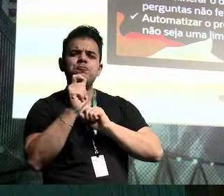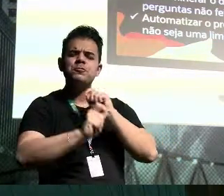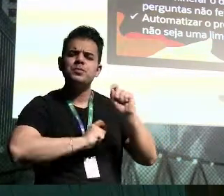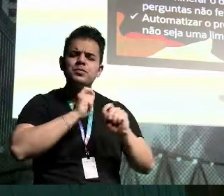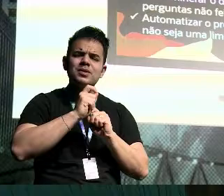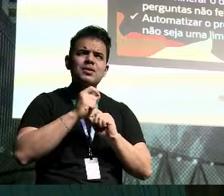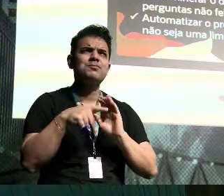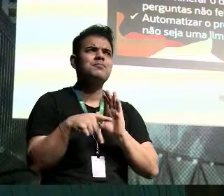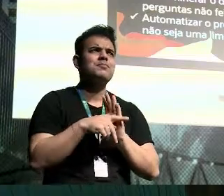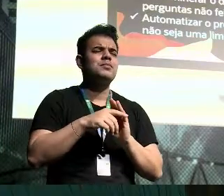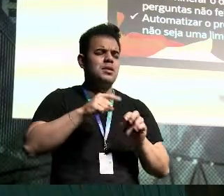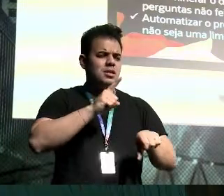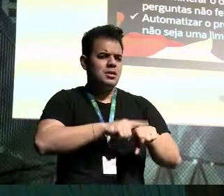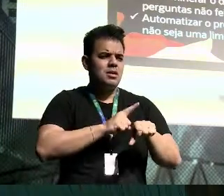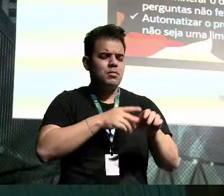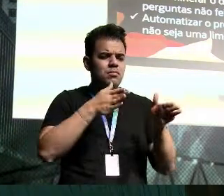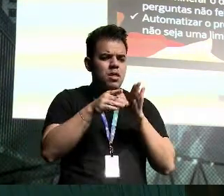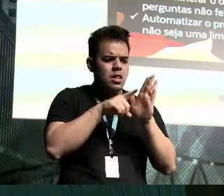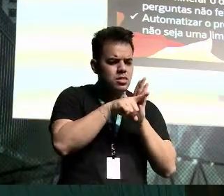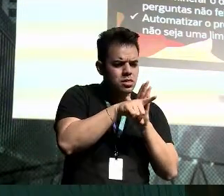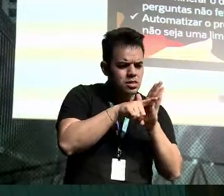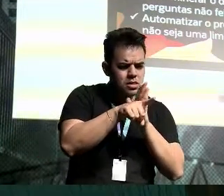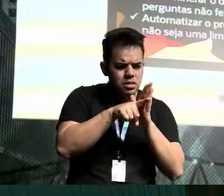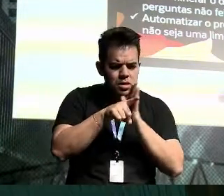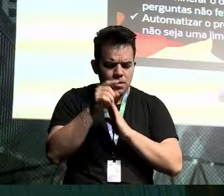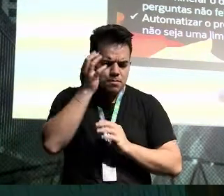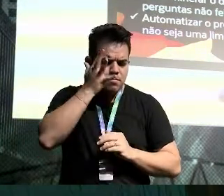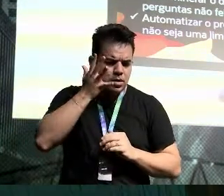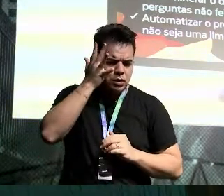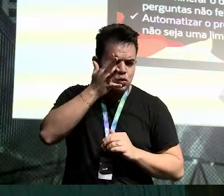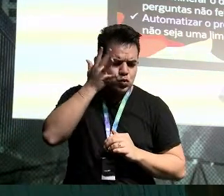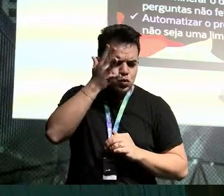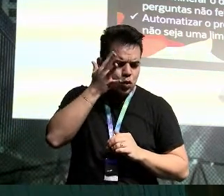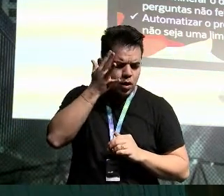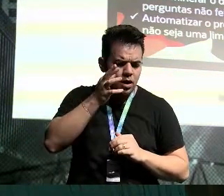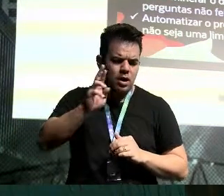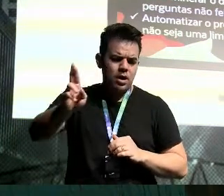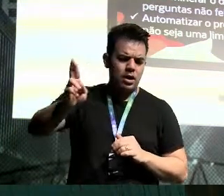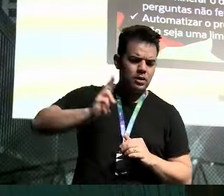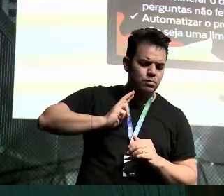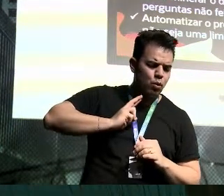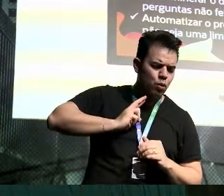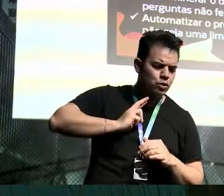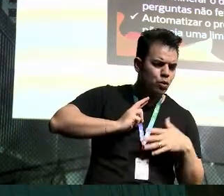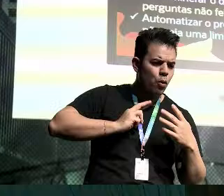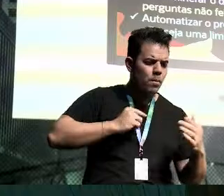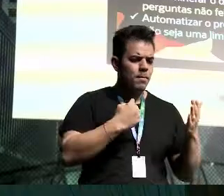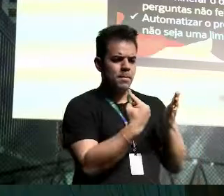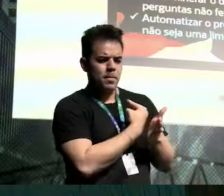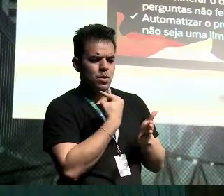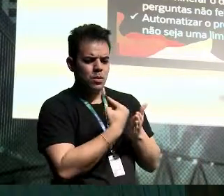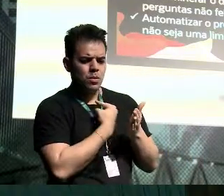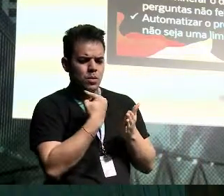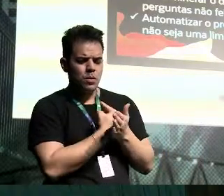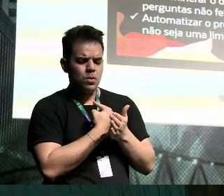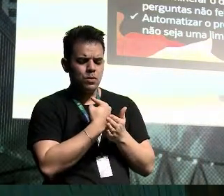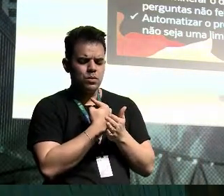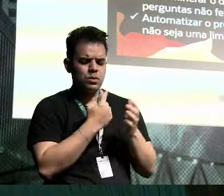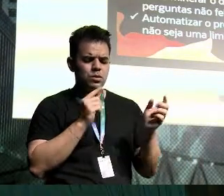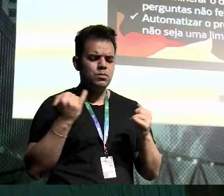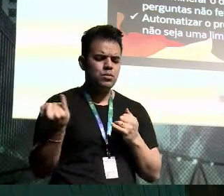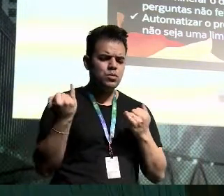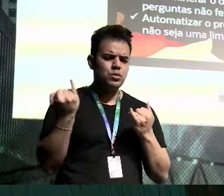momento de análise, um brainstorm? É importante as respostas ou são importantes as perguntas? Vou te dizer,